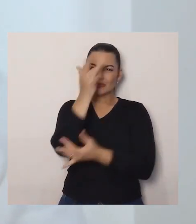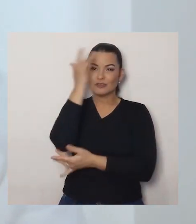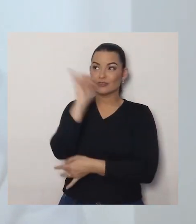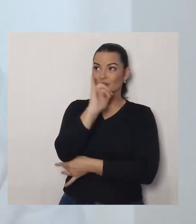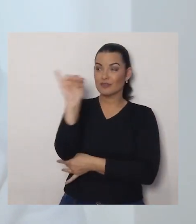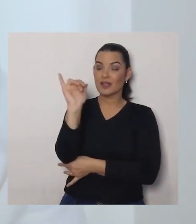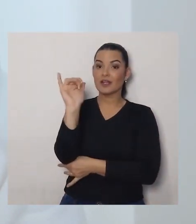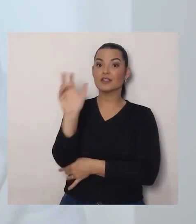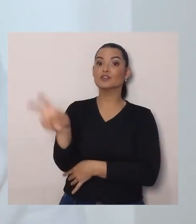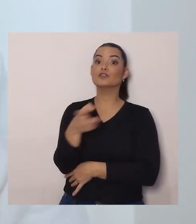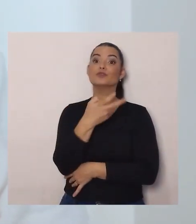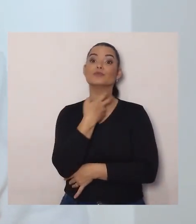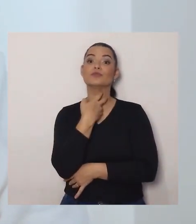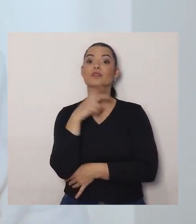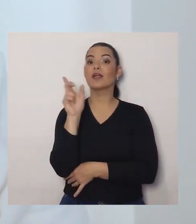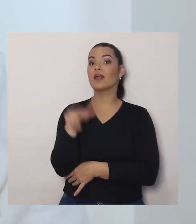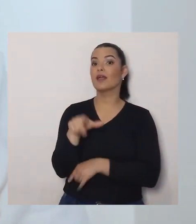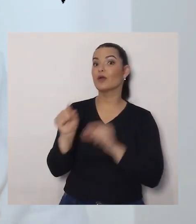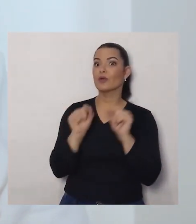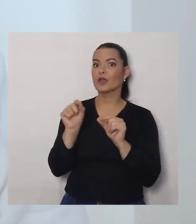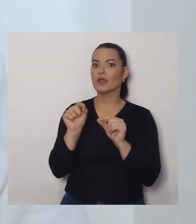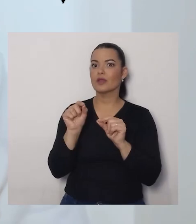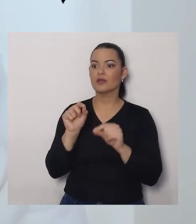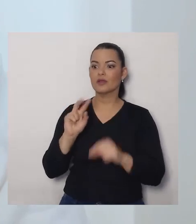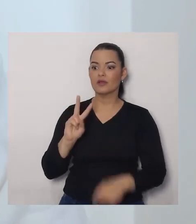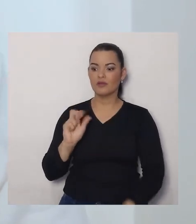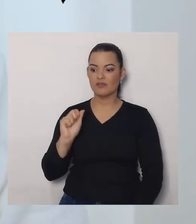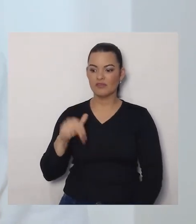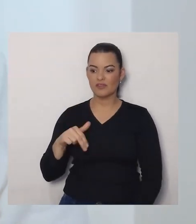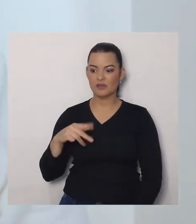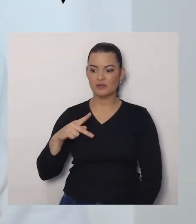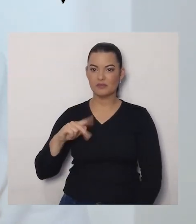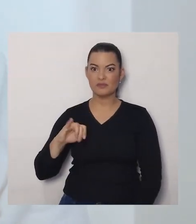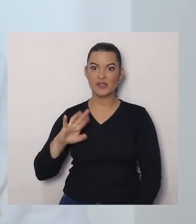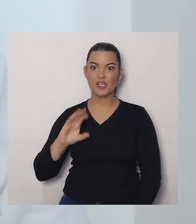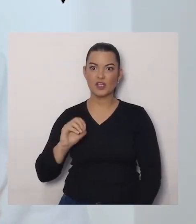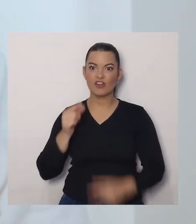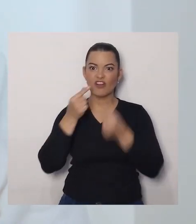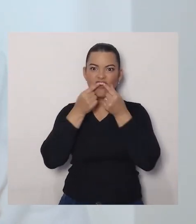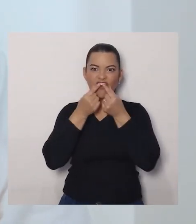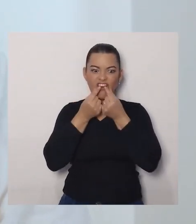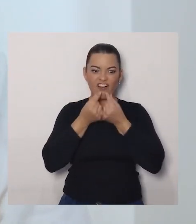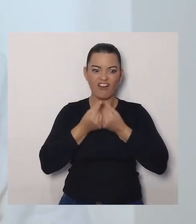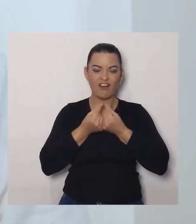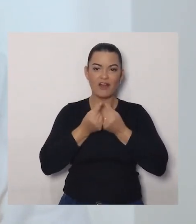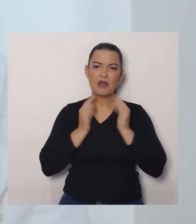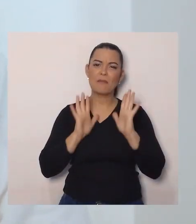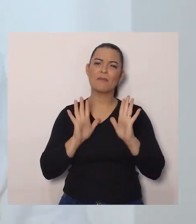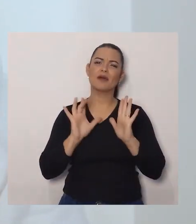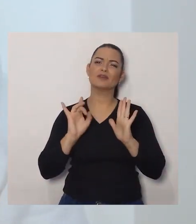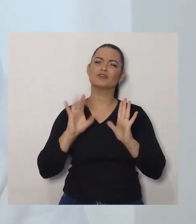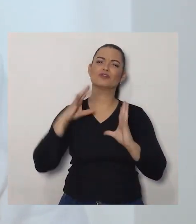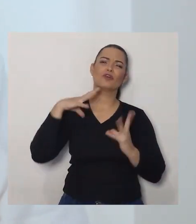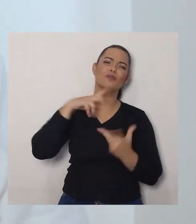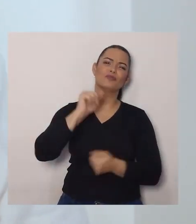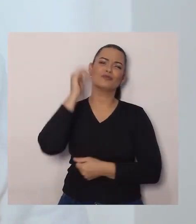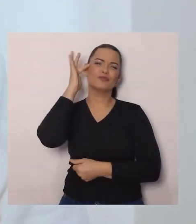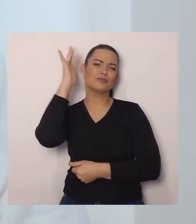São vampiros, Mas isso é só no mundo da imaginação, Na verdade eles são